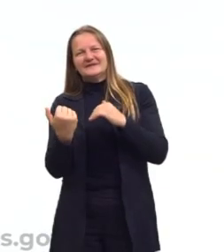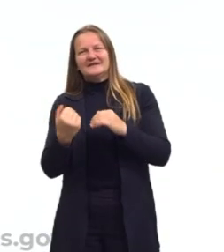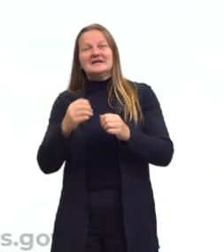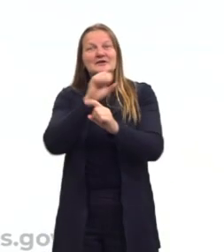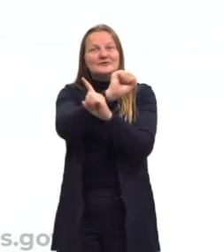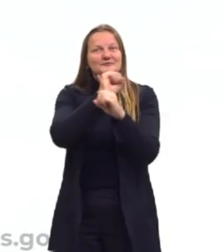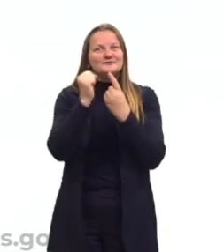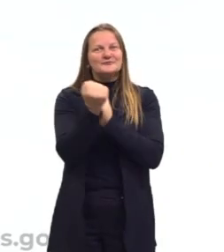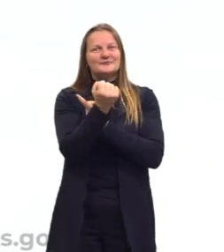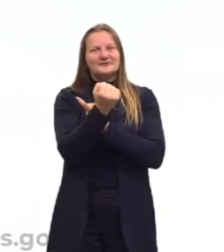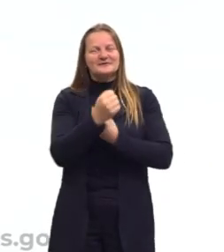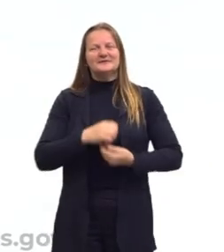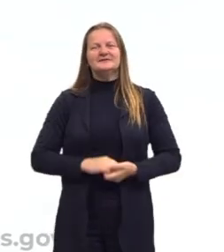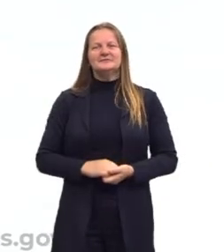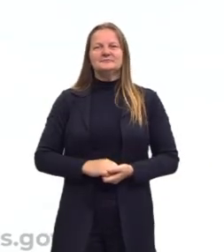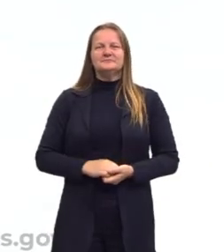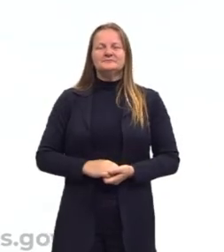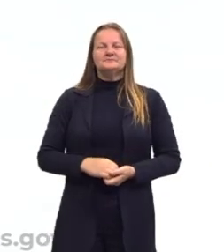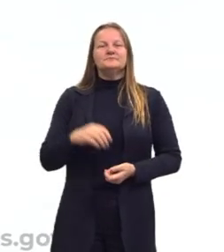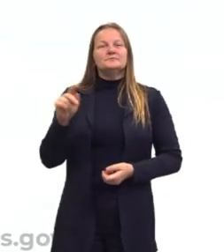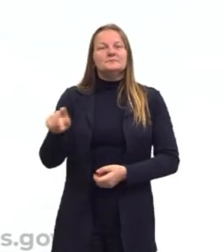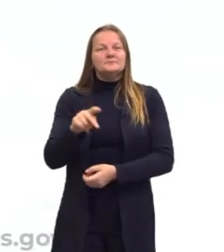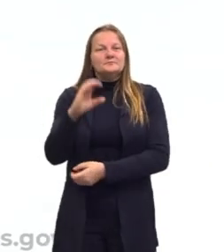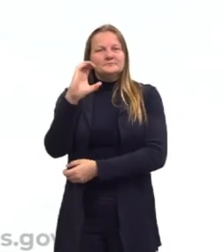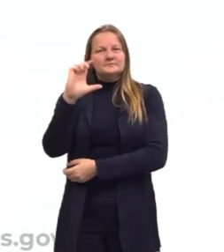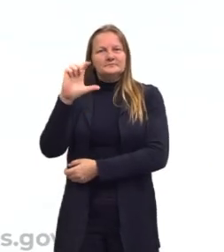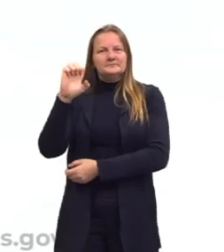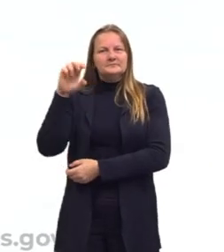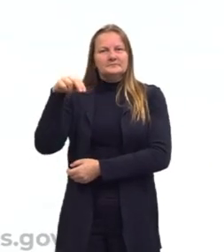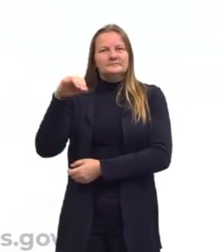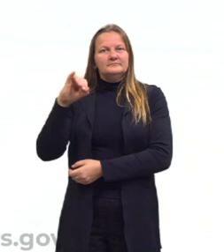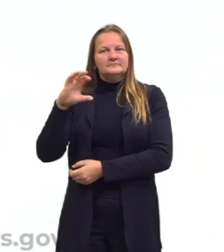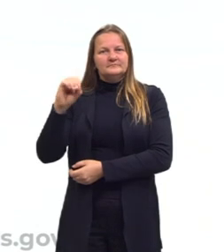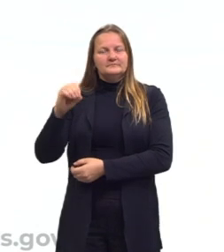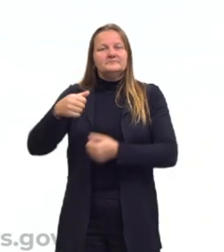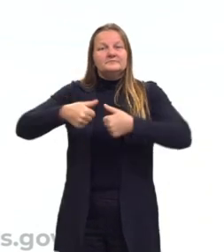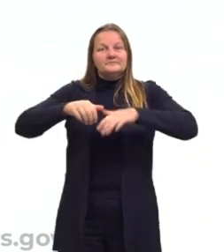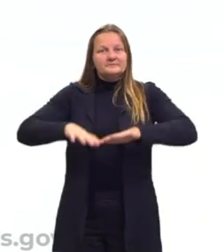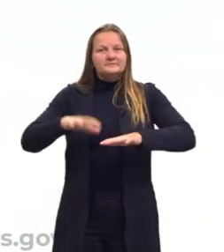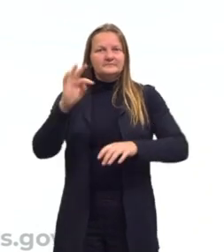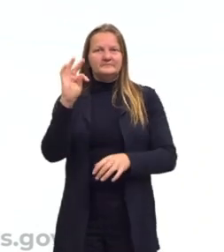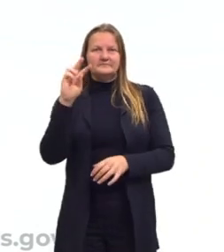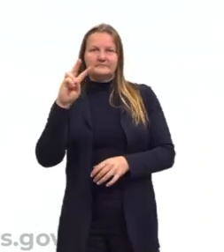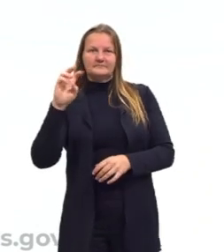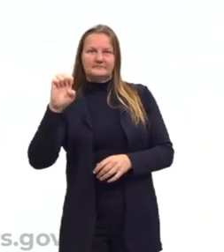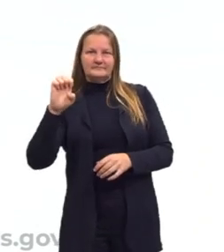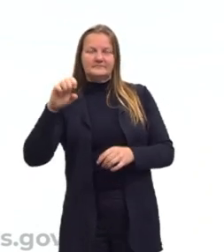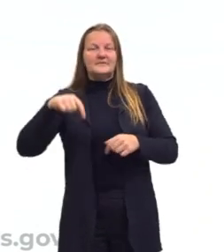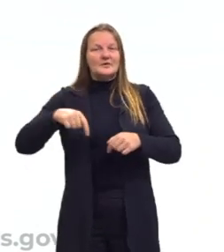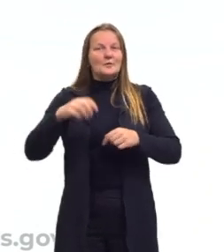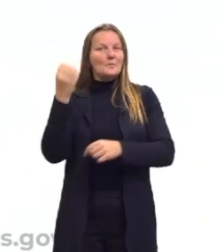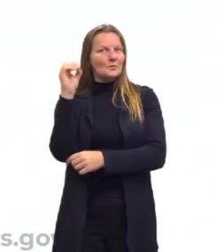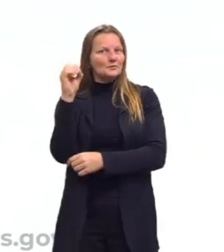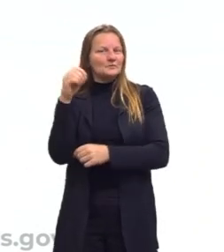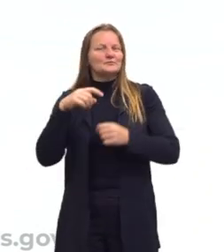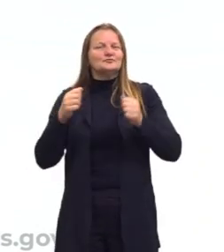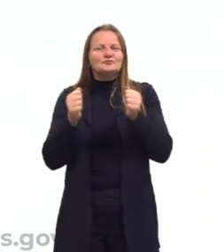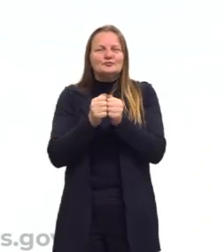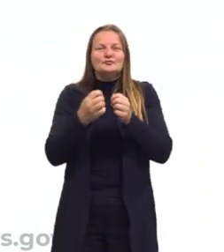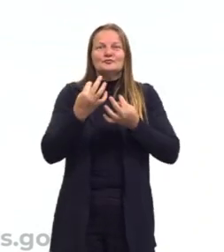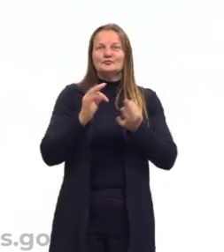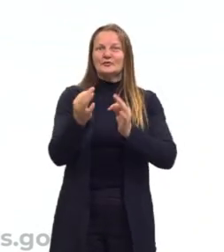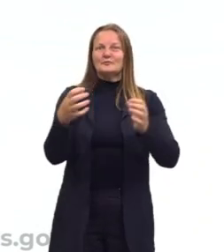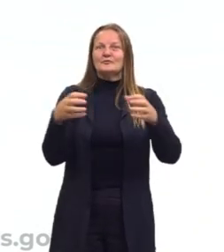sociologia. Eu sou o professor Clênio, estou aqui no estúdio da TVE em Porto Alegre, junto com a equipe técnica da TVE.